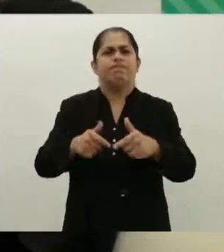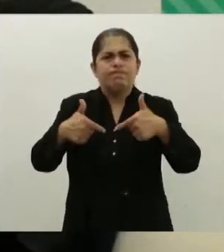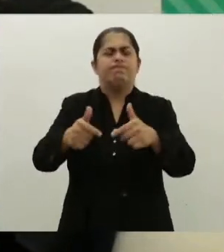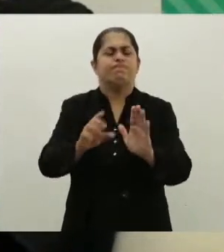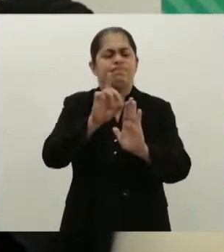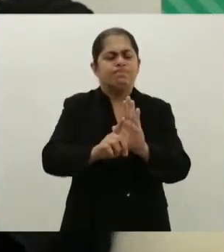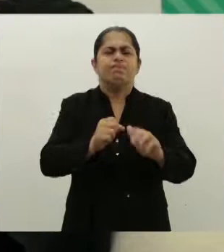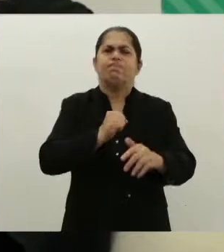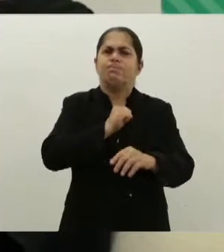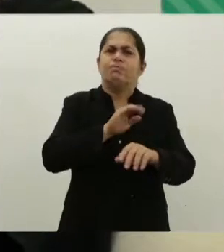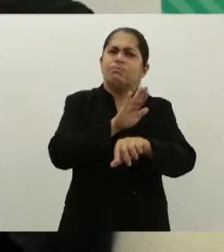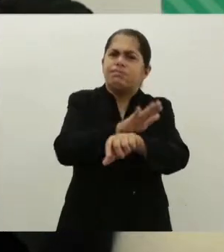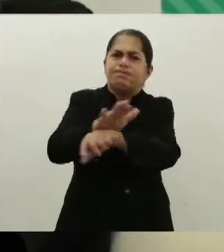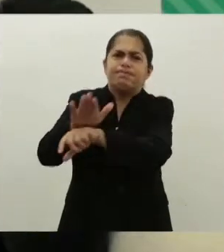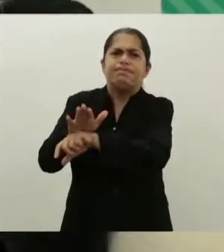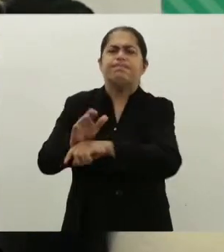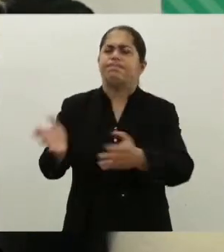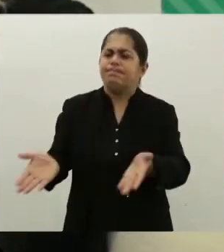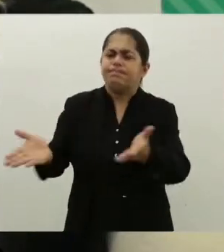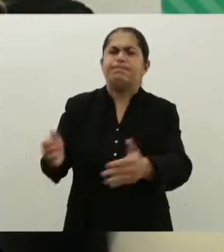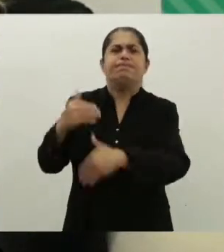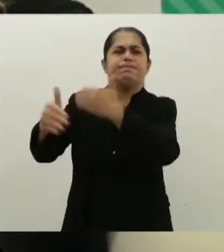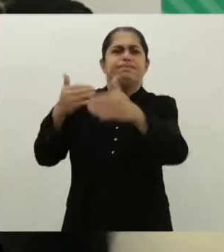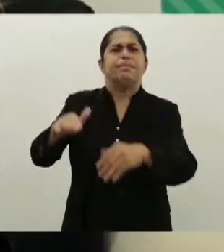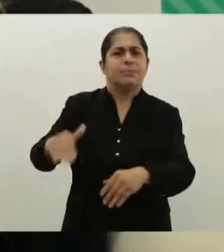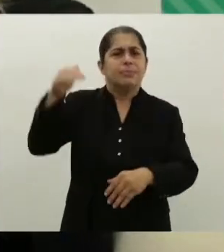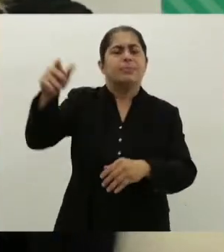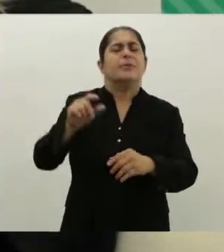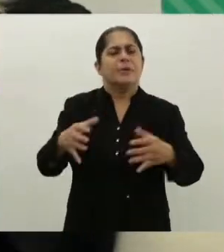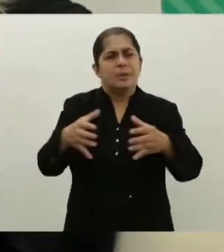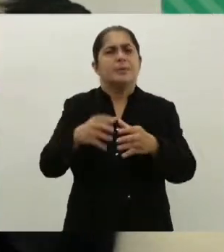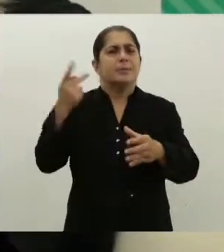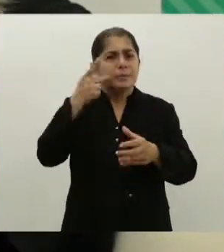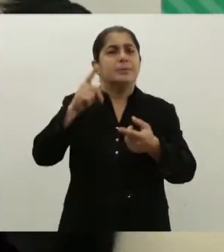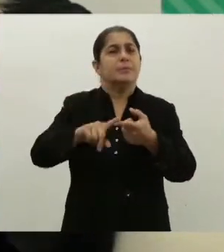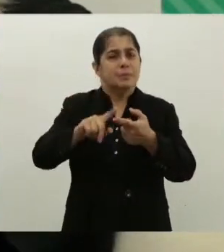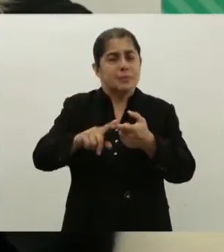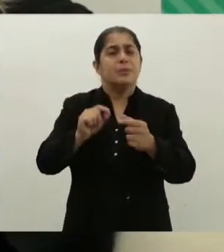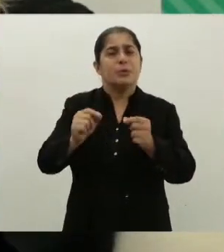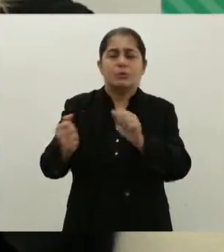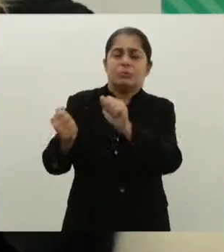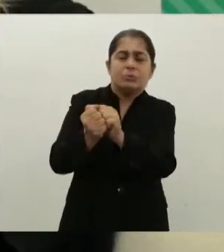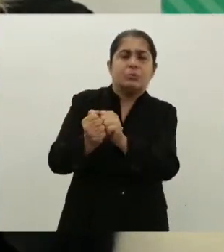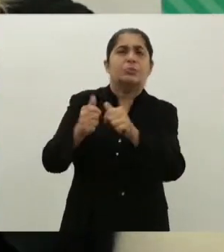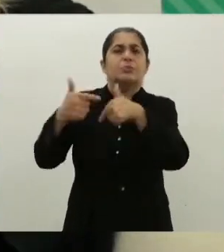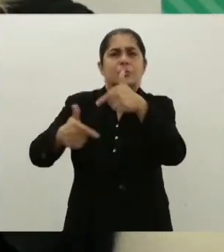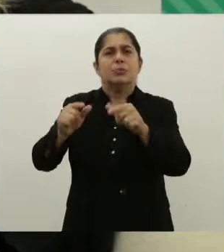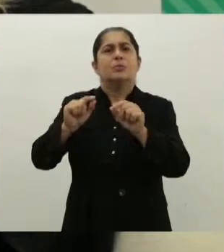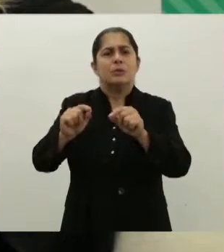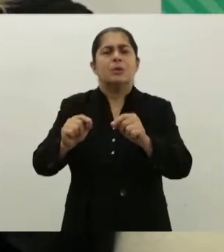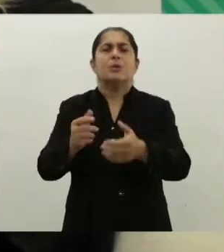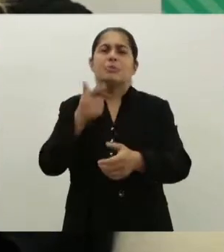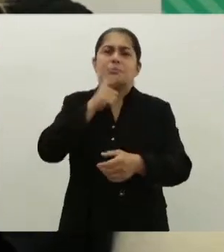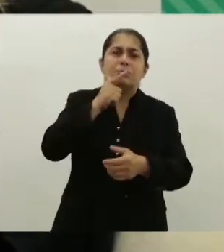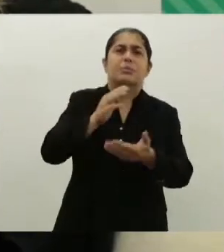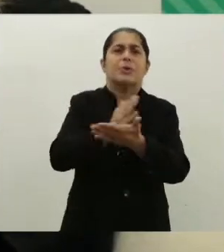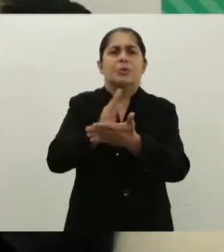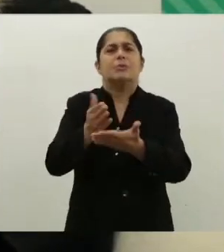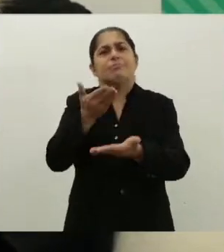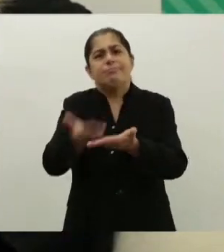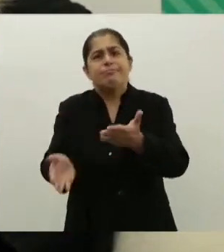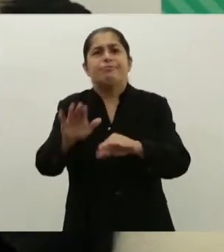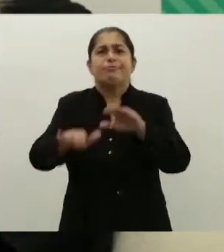no sistema de garantia de direitos. E nós, enquanto promotores de justiça, participamos dessa luta também. Então, admitir que tem